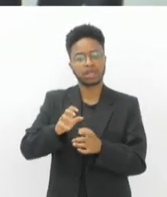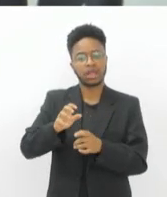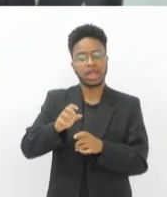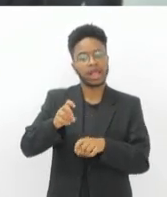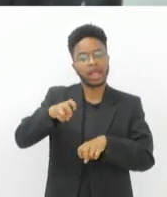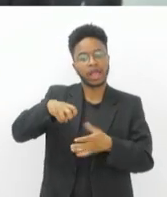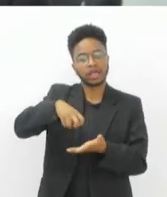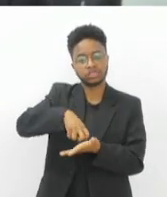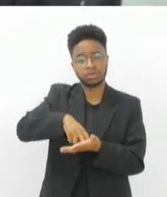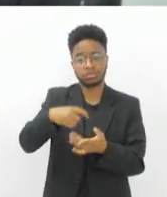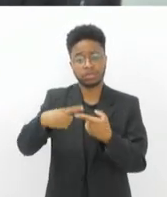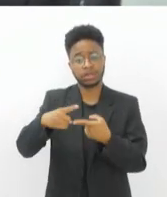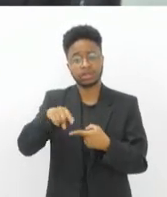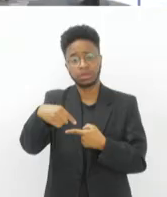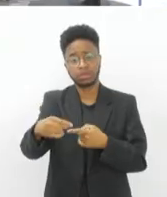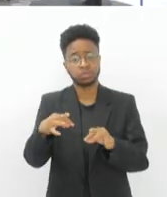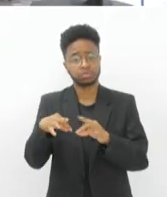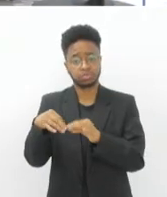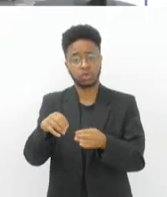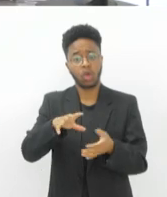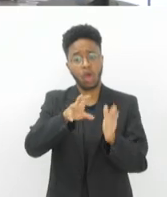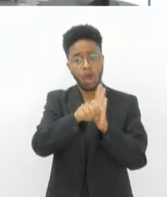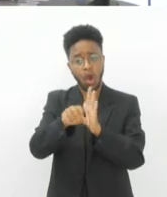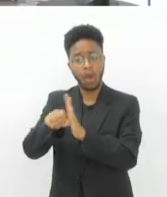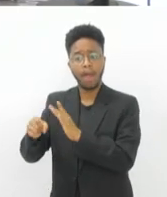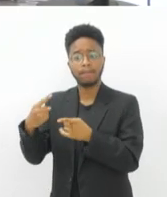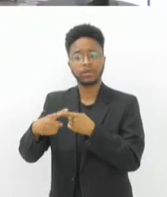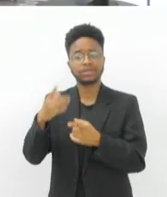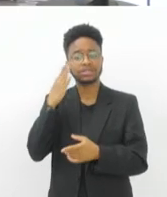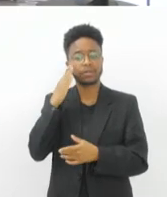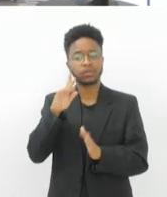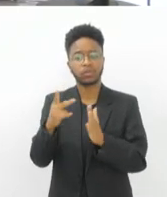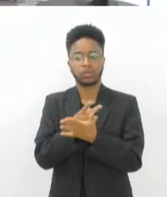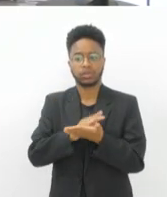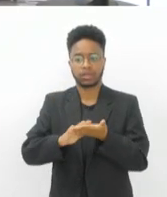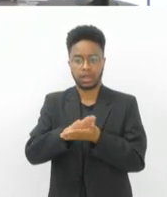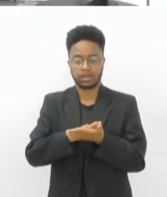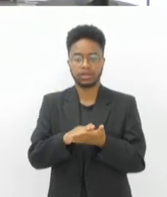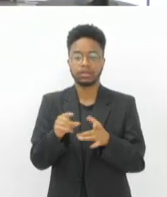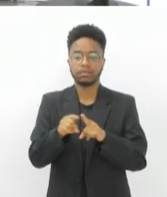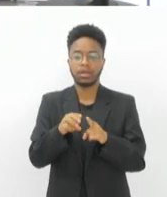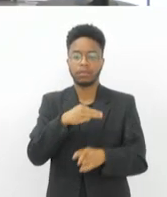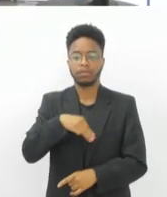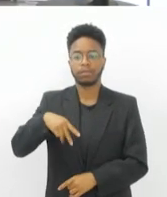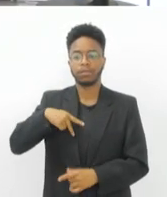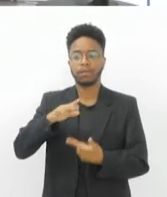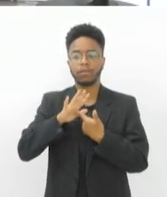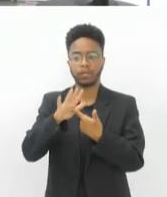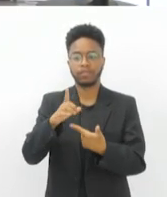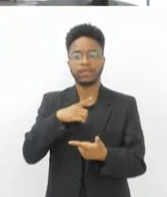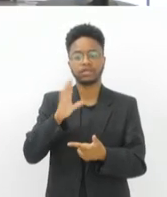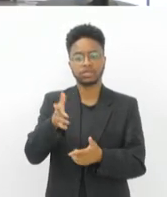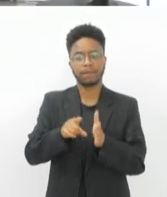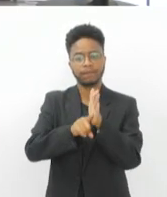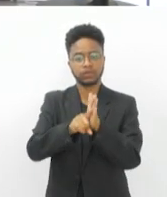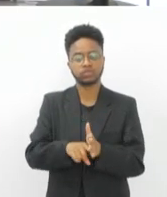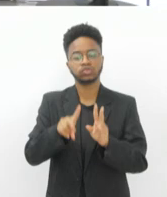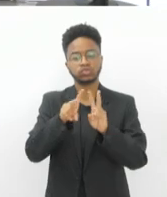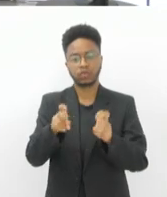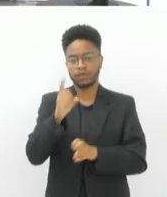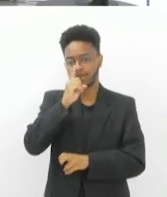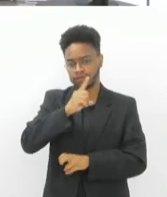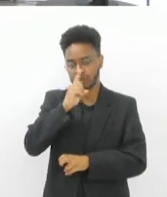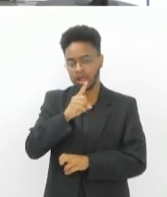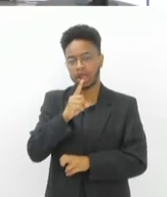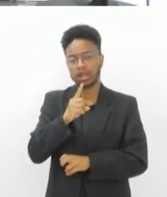pouco todo mundo vai estar roubando porque sabe que não vai dar em nada. Segundo o Ministério Público do Estado, já existem inquéritos sobre irregularidades no que